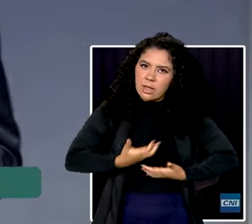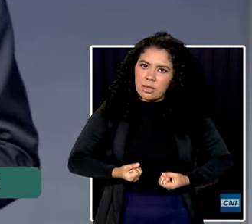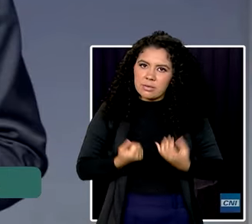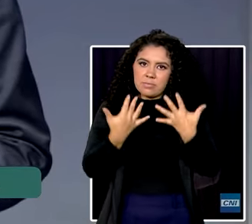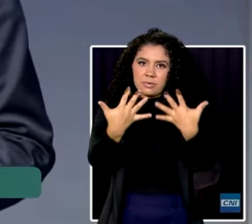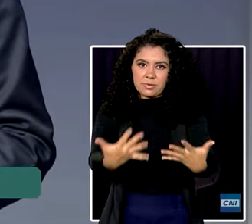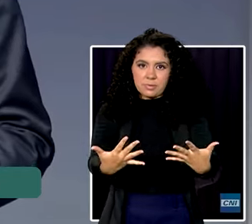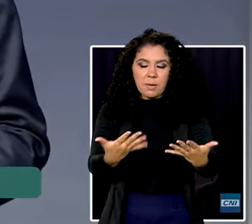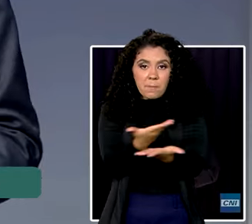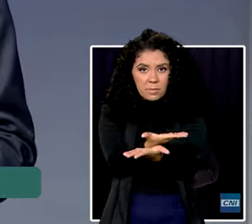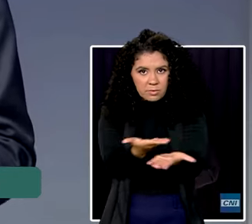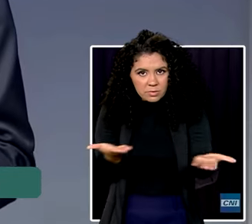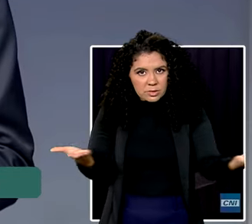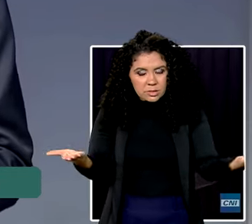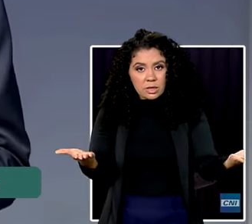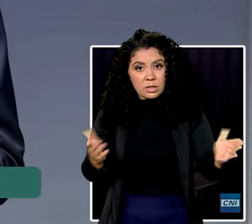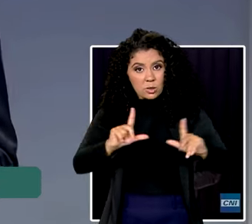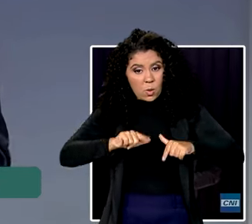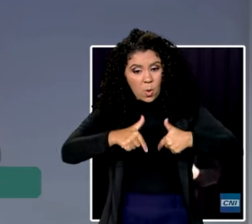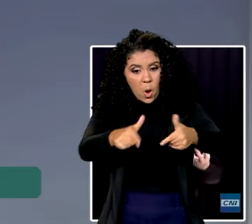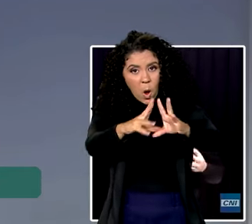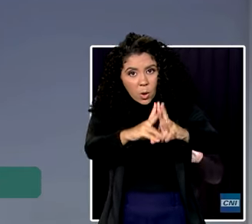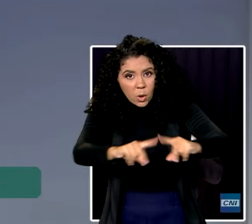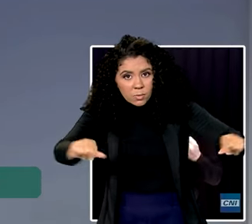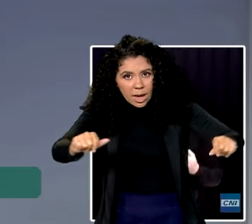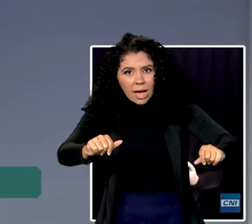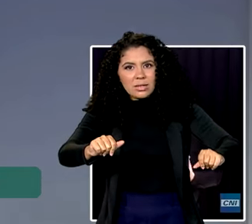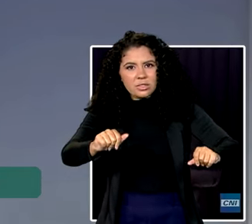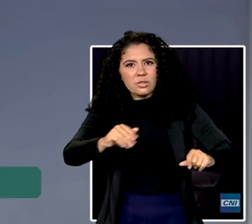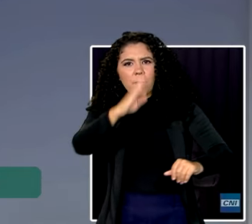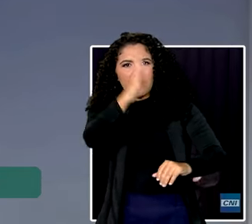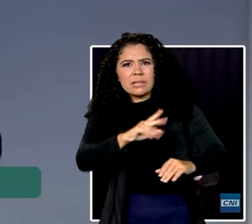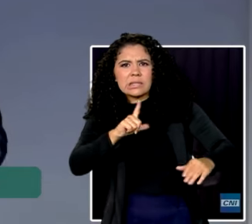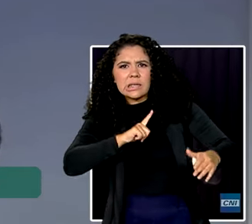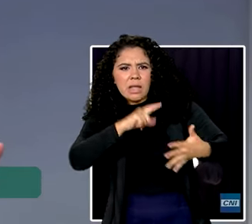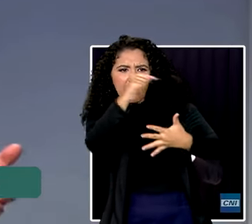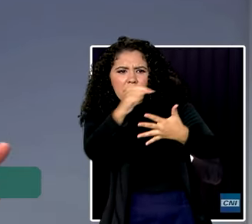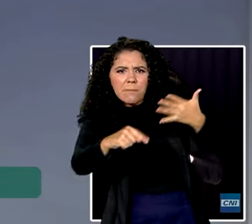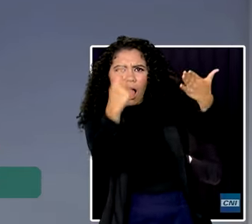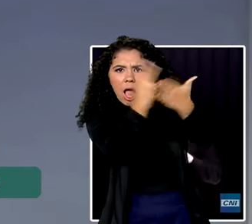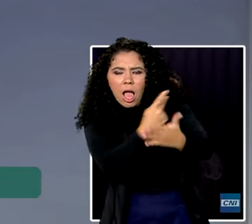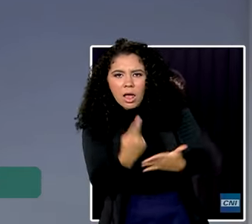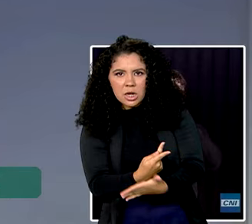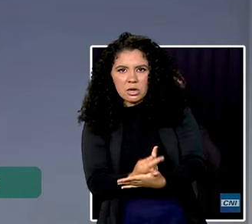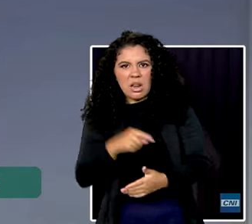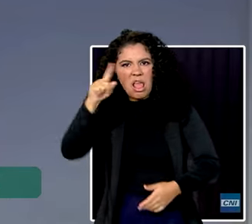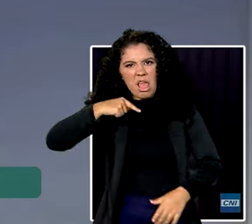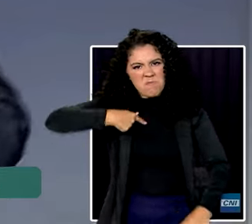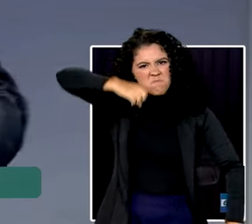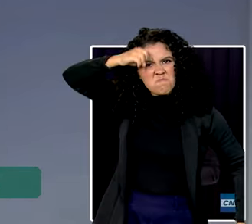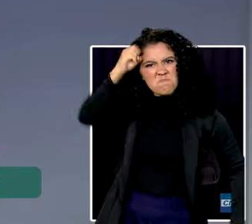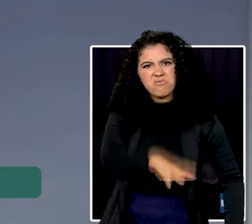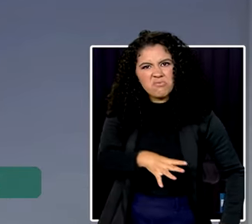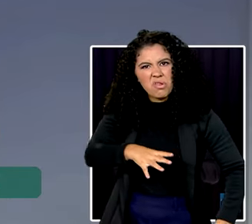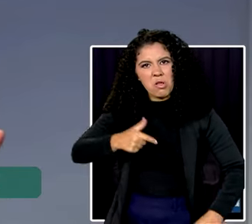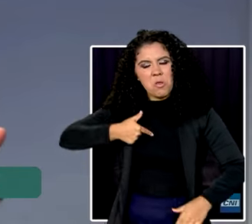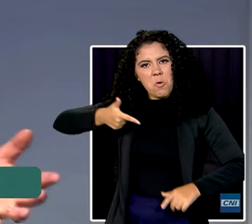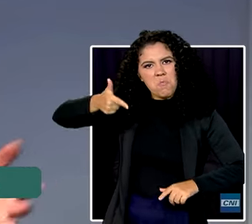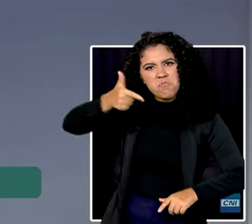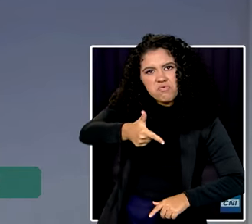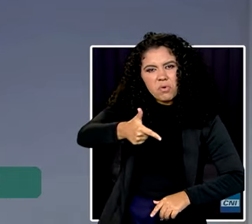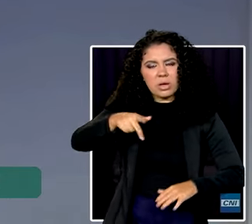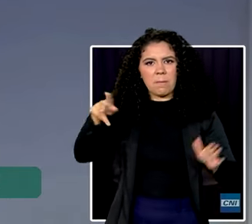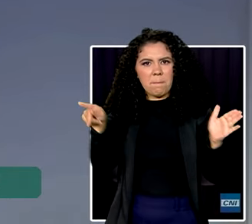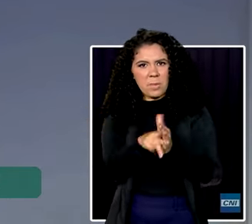senhoras e os senhores, que o combate ao Brasil ilegal, obviamente, não se faz com a força bruta, só com a ação das